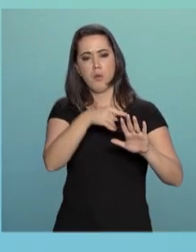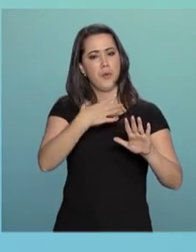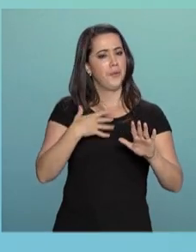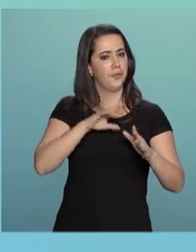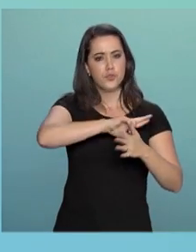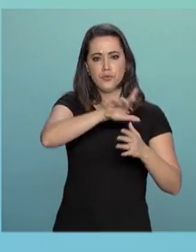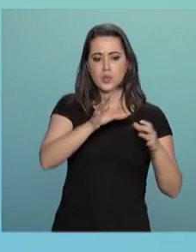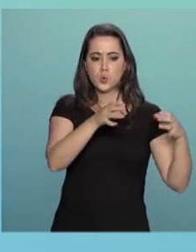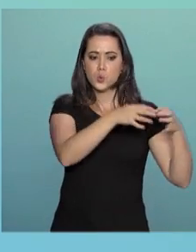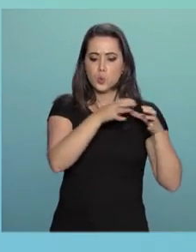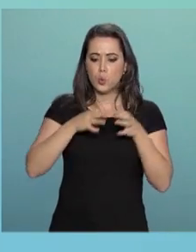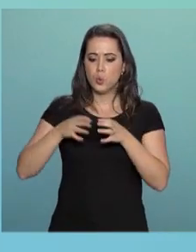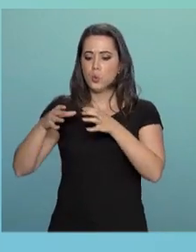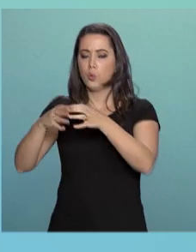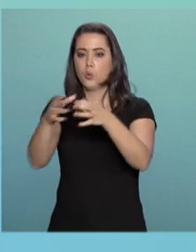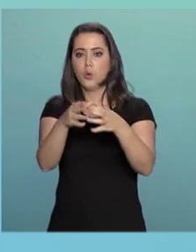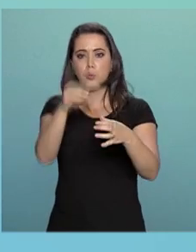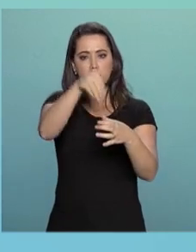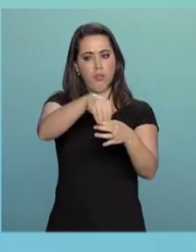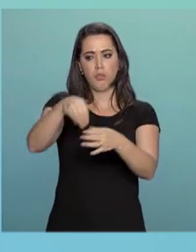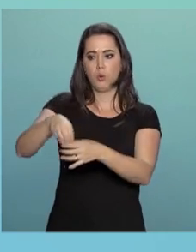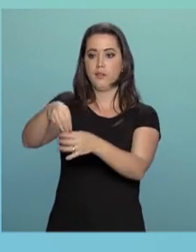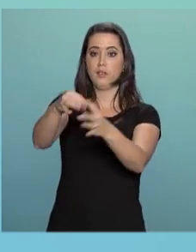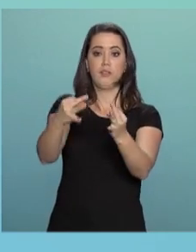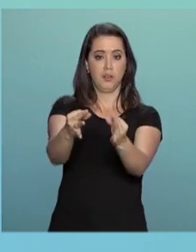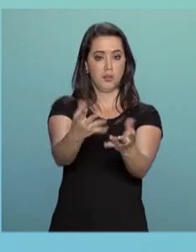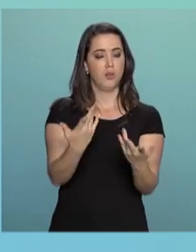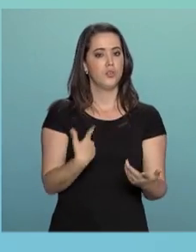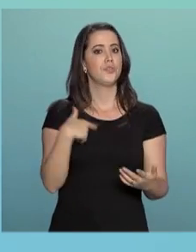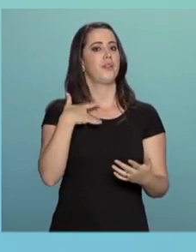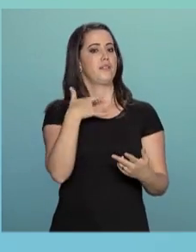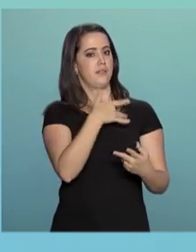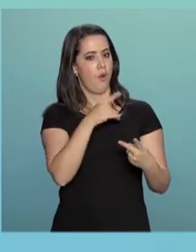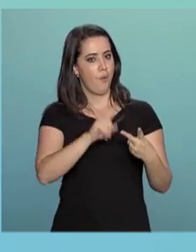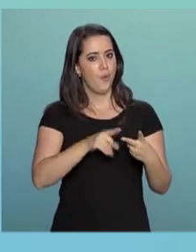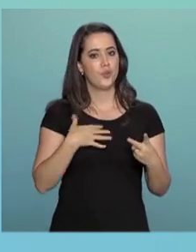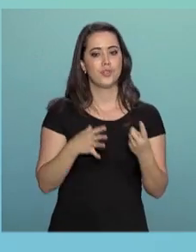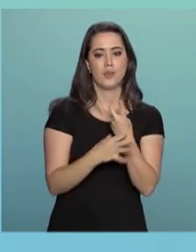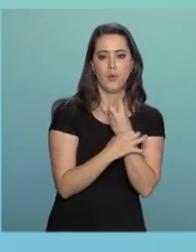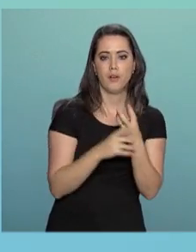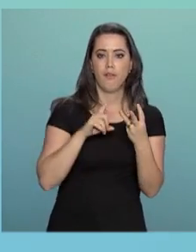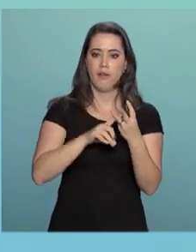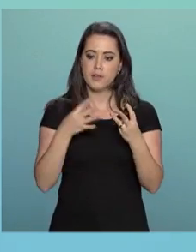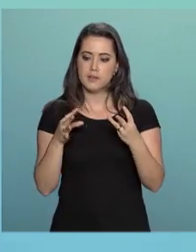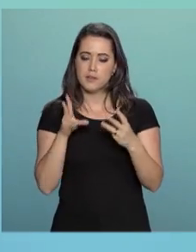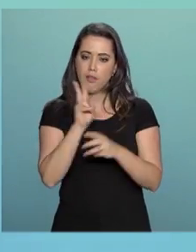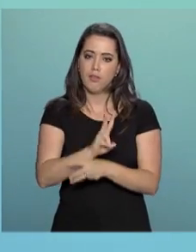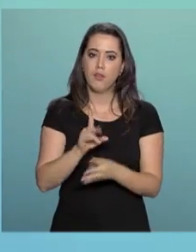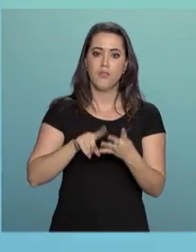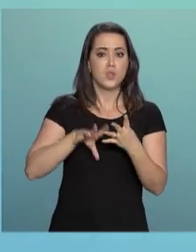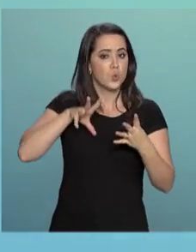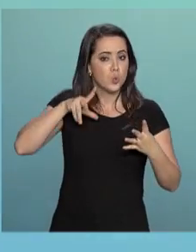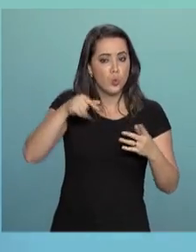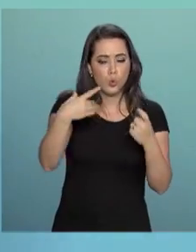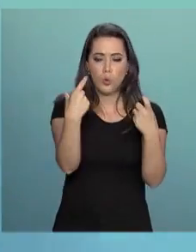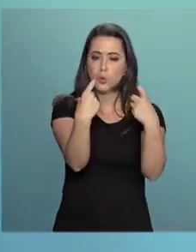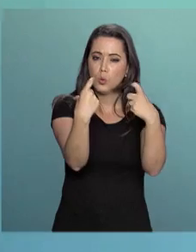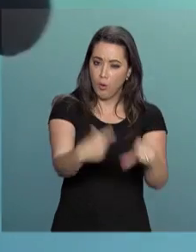saúde, na agricultura, na defesa, na segurança. A tecnologia está em todos os lugares.